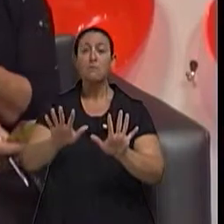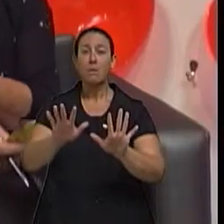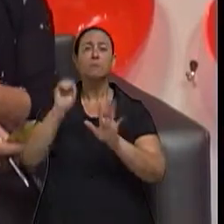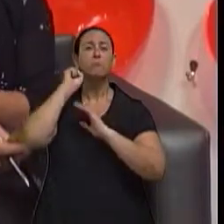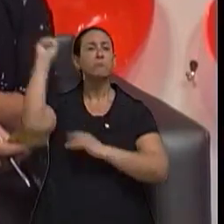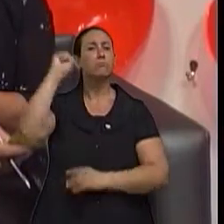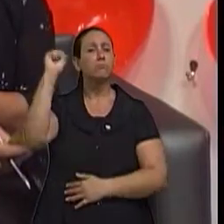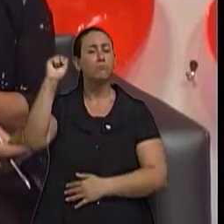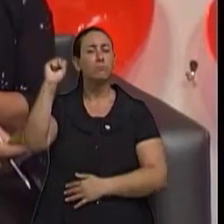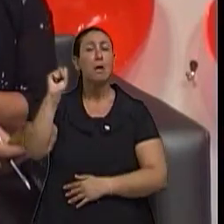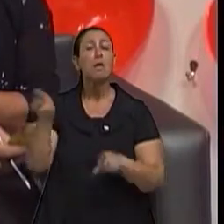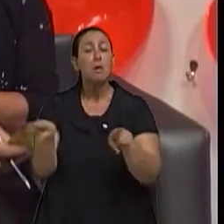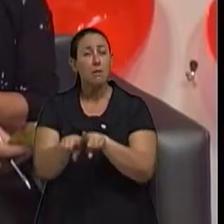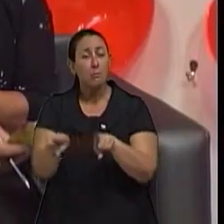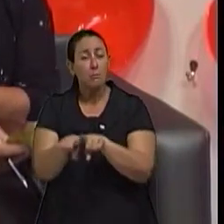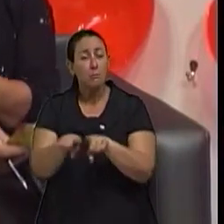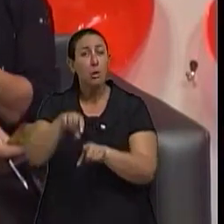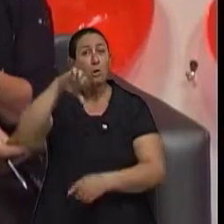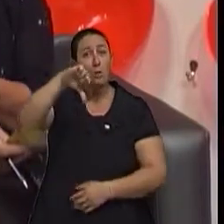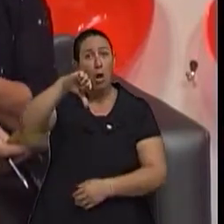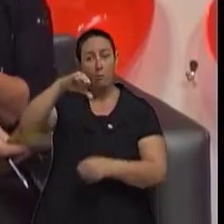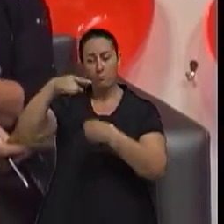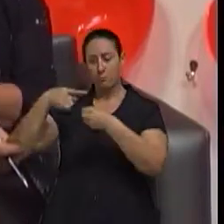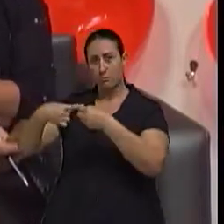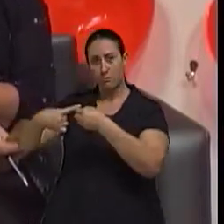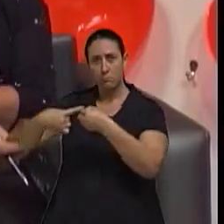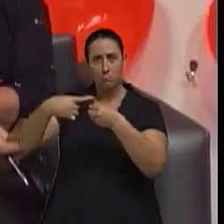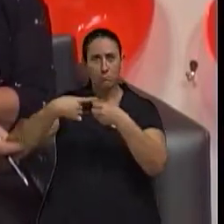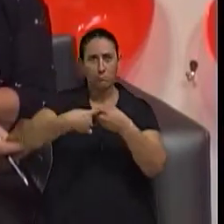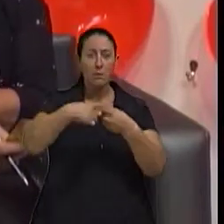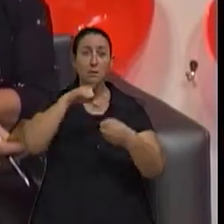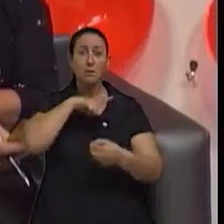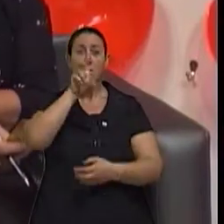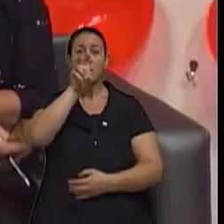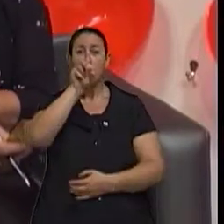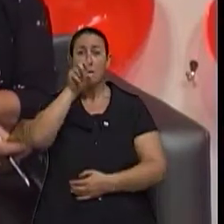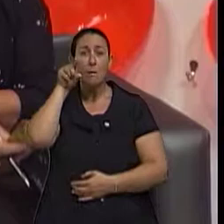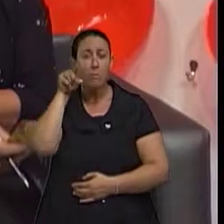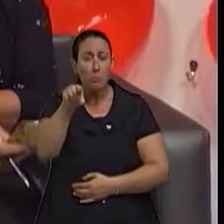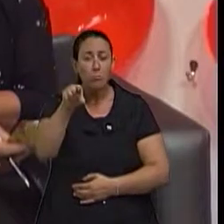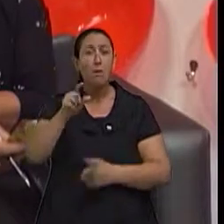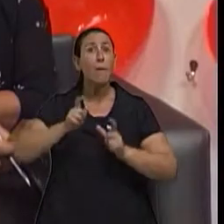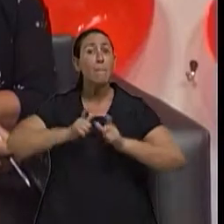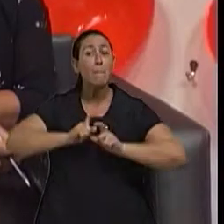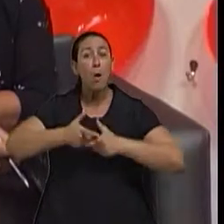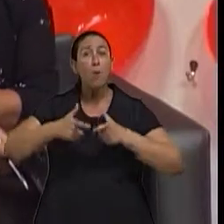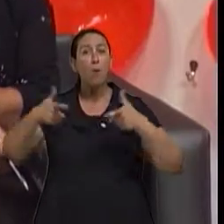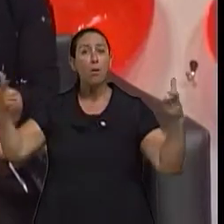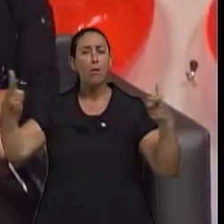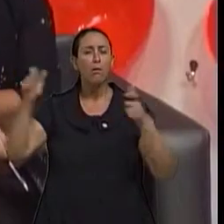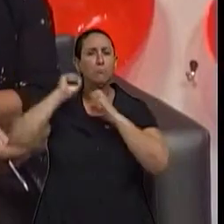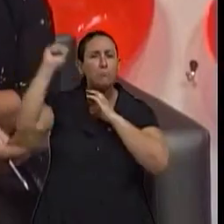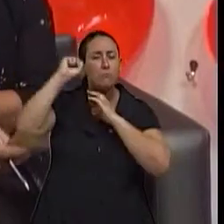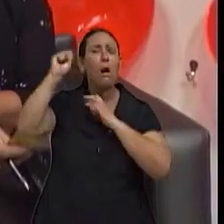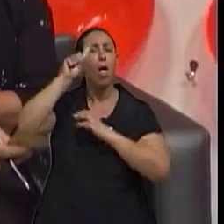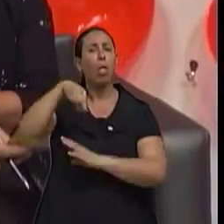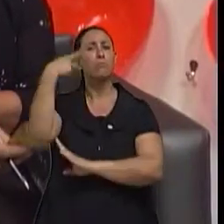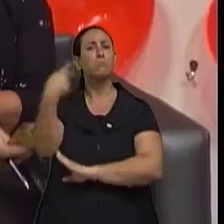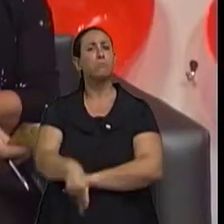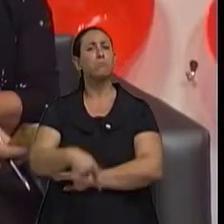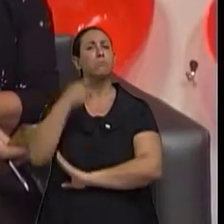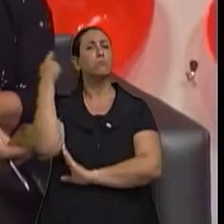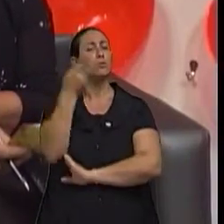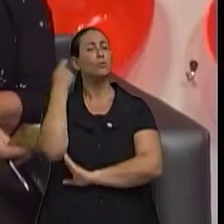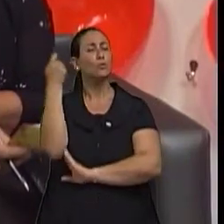acima de 50 mil habitantes que tiveram mais casos são gaúchas. Para falar sobre este